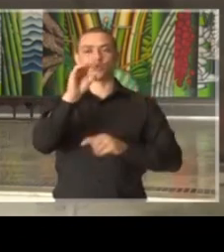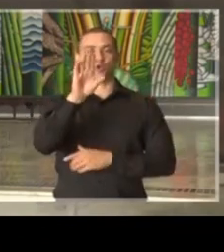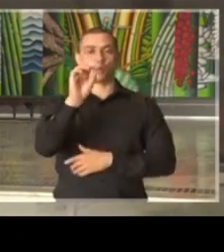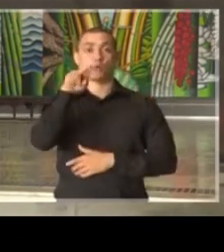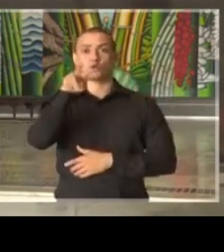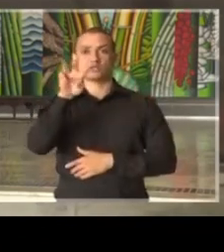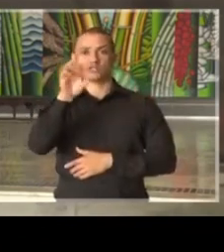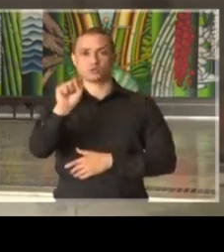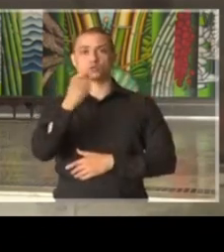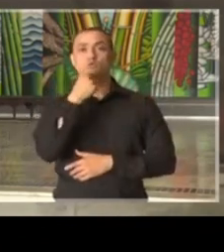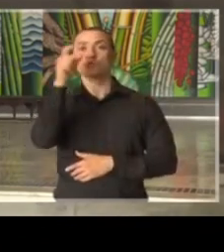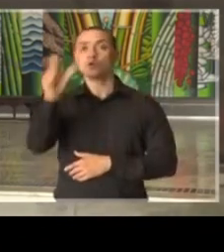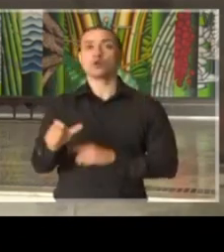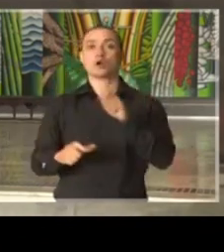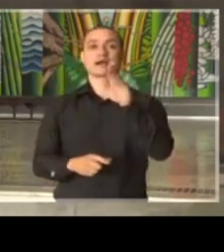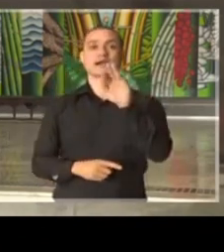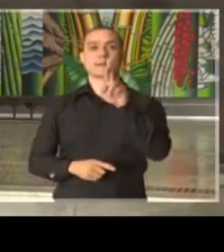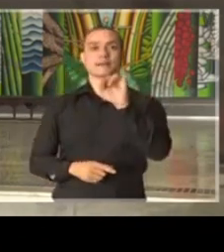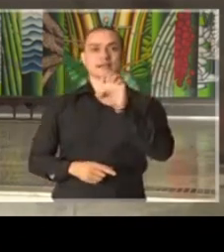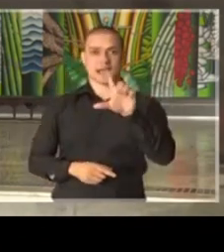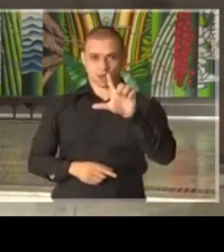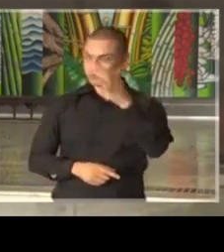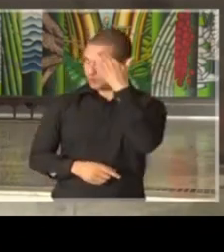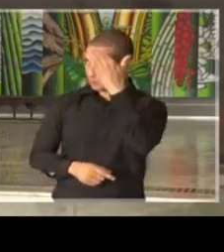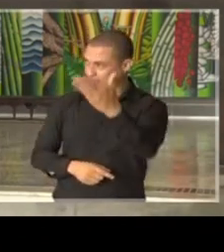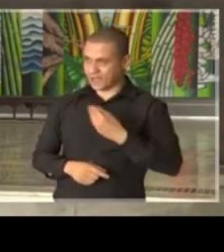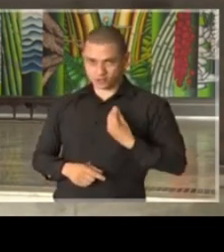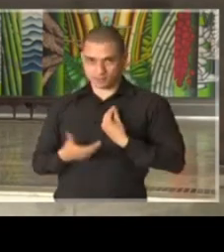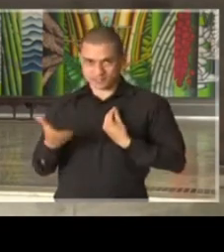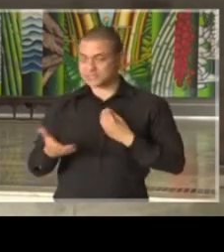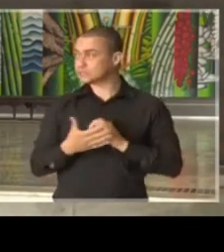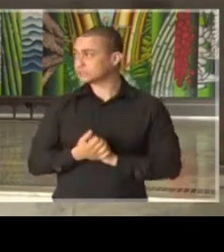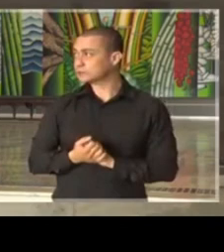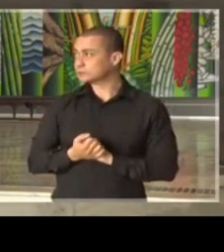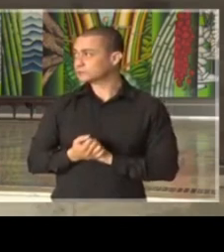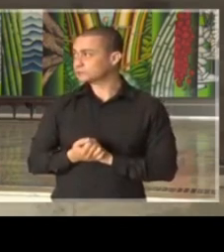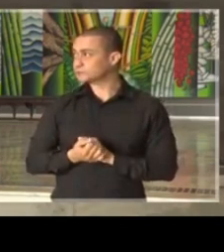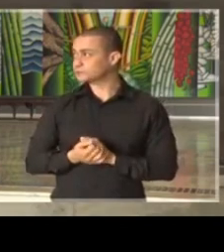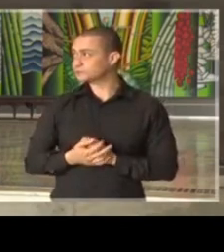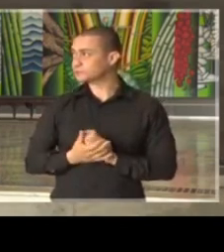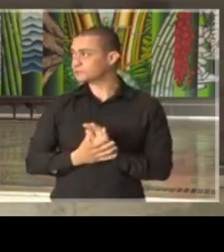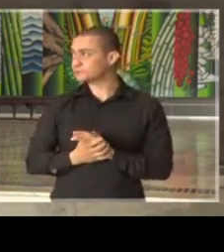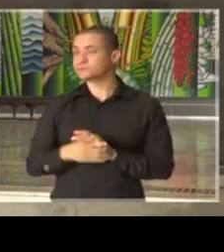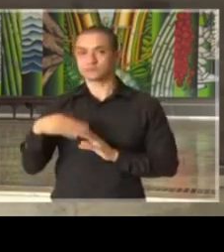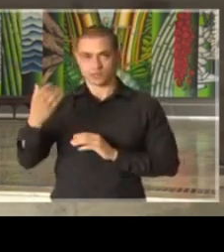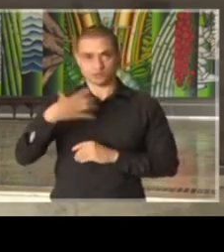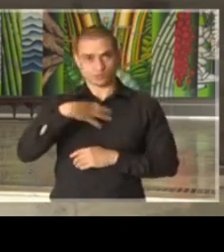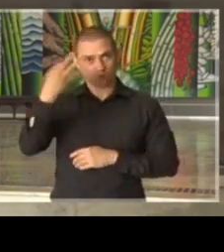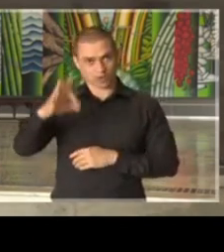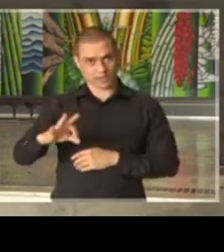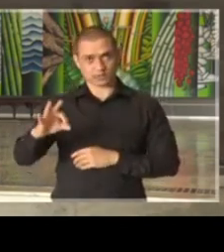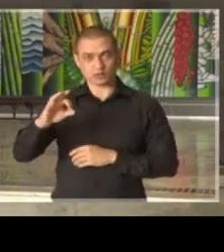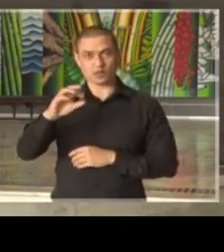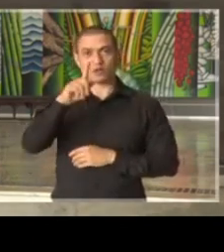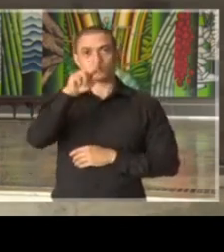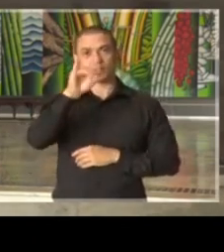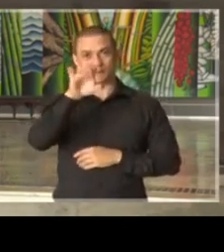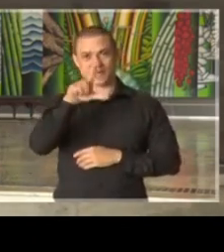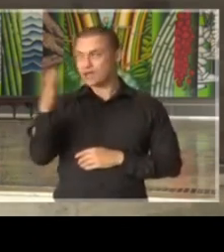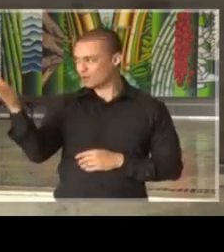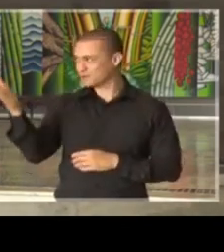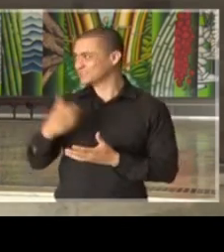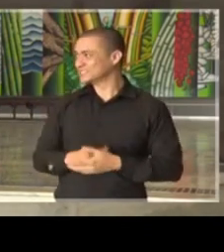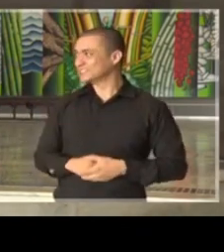Gabriel Casadeu. Gabriel, obrigado pela sua presença. Casadei, a forma correta do seu sobrenome. Vendramini.